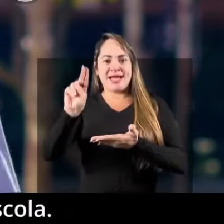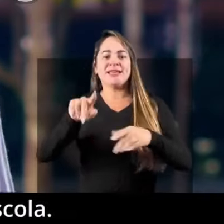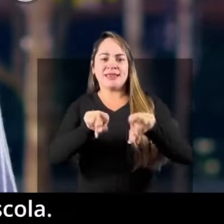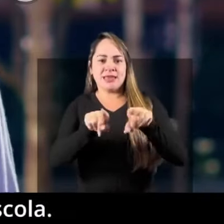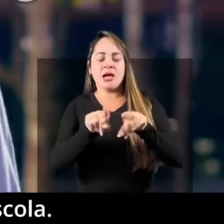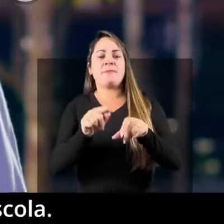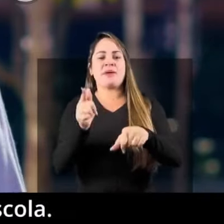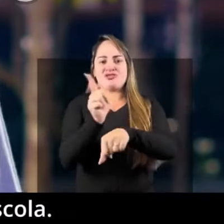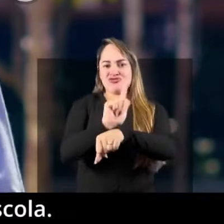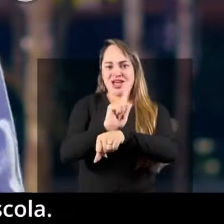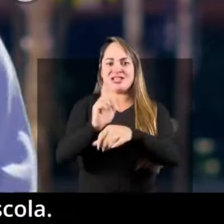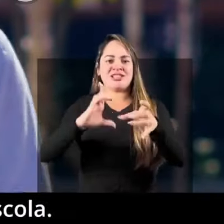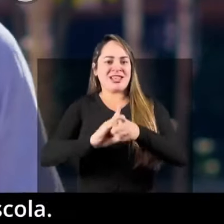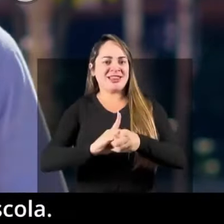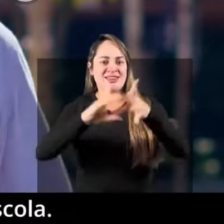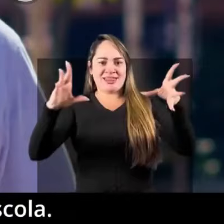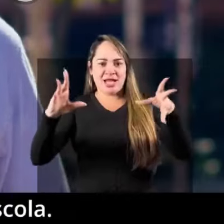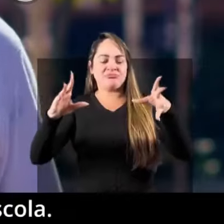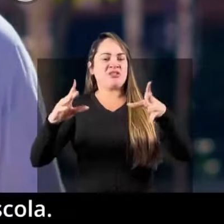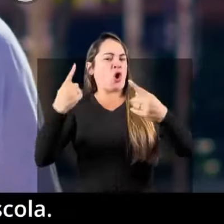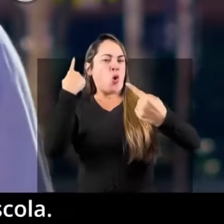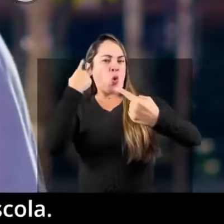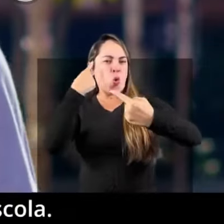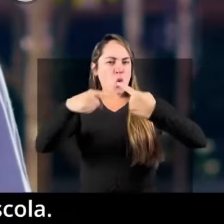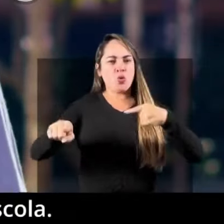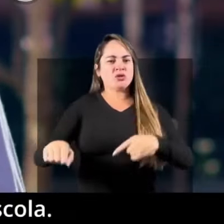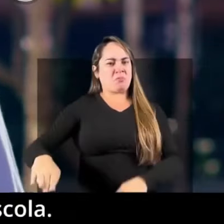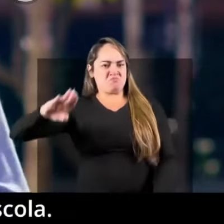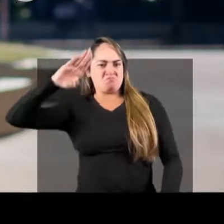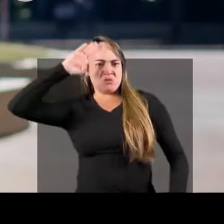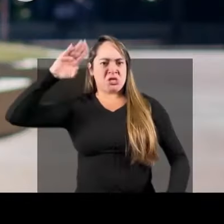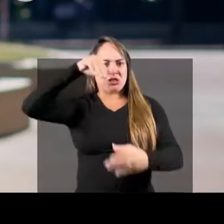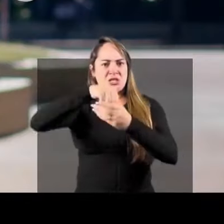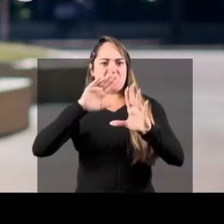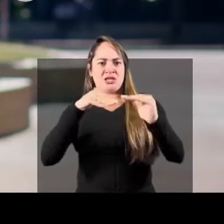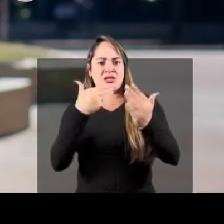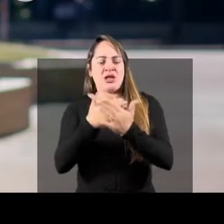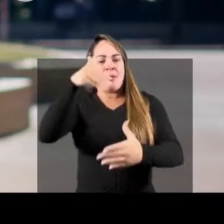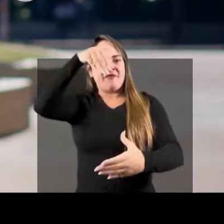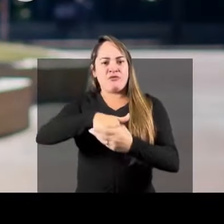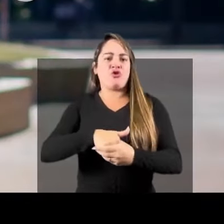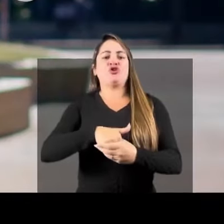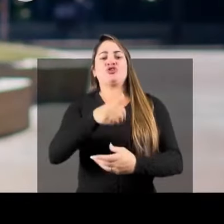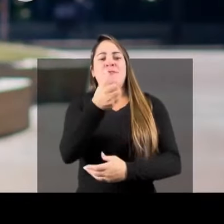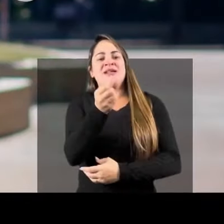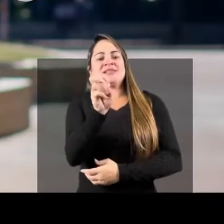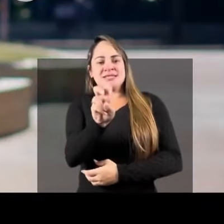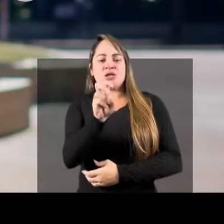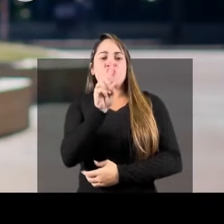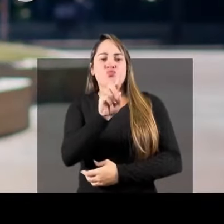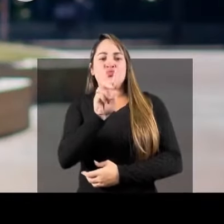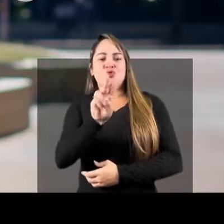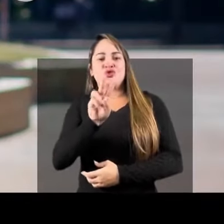com gestão democrática, não a militarização da escola, vote professor Claudio Fonseca